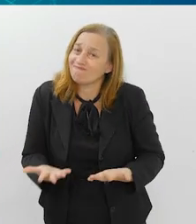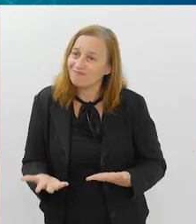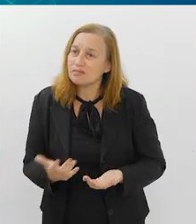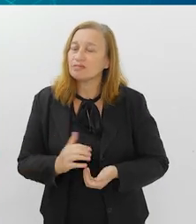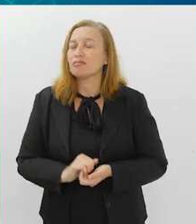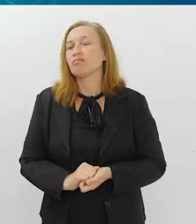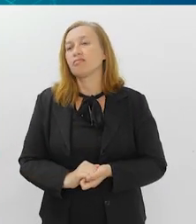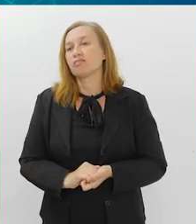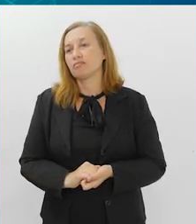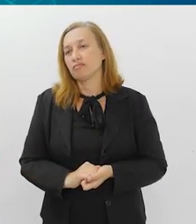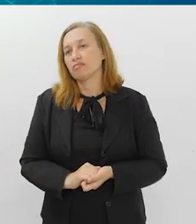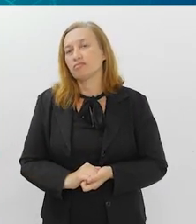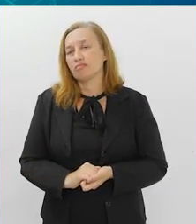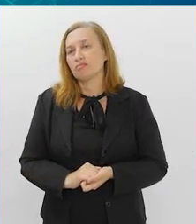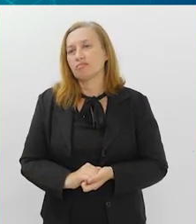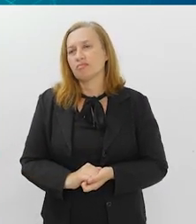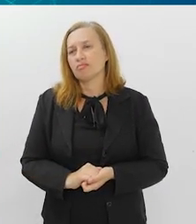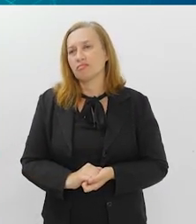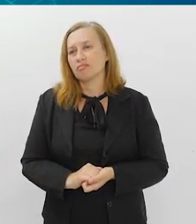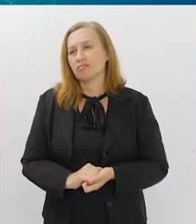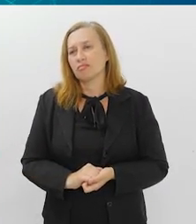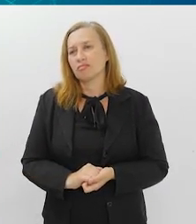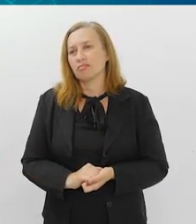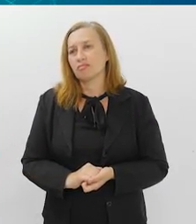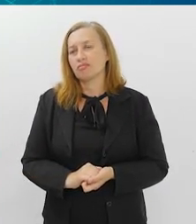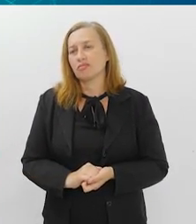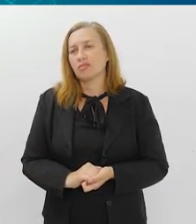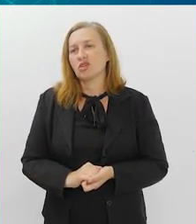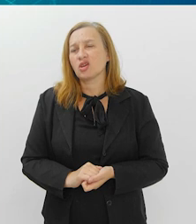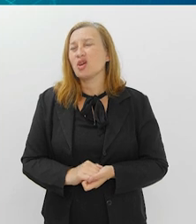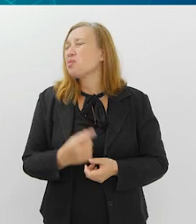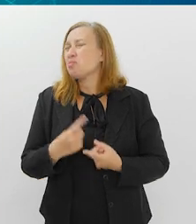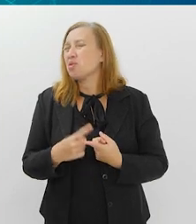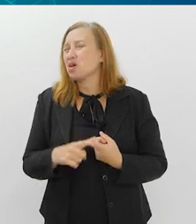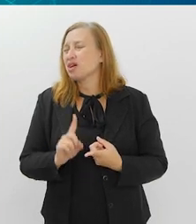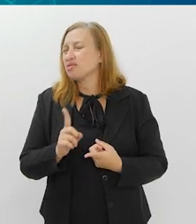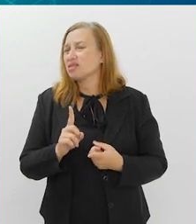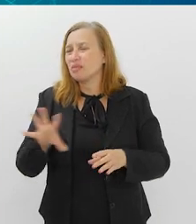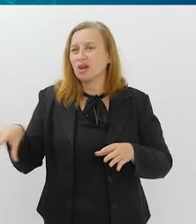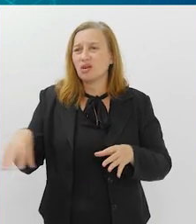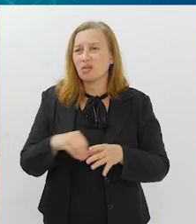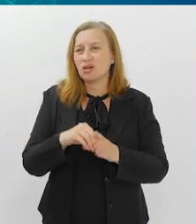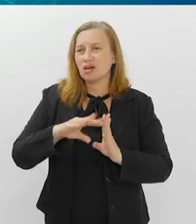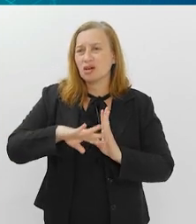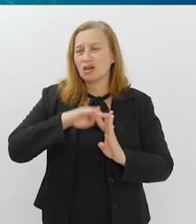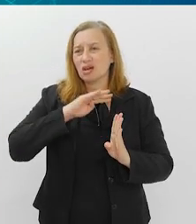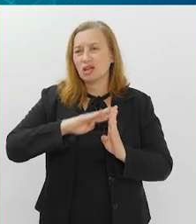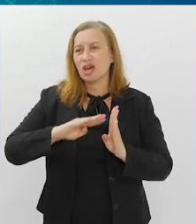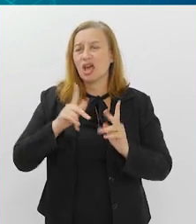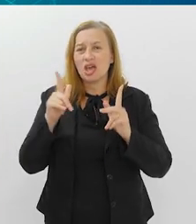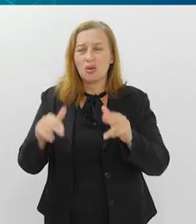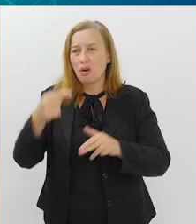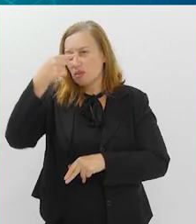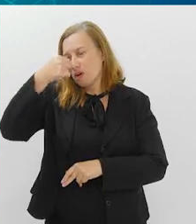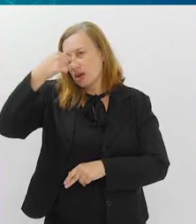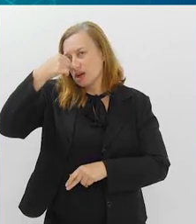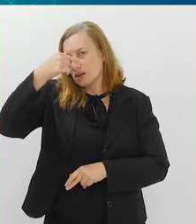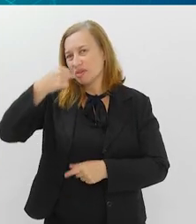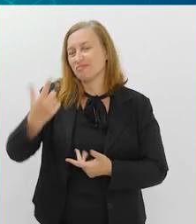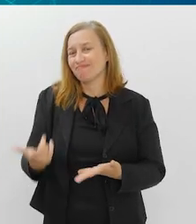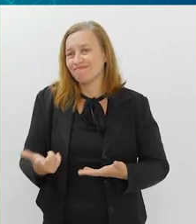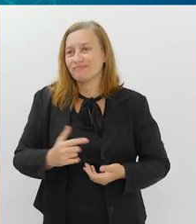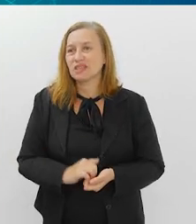né, ao dia aí da pandemia. E por que que não dá para colocar no calendário? É como a gripe,